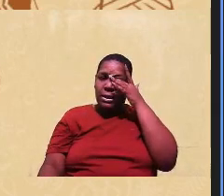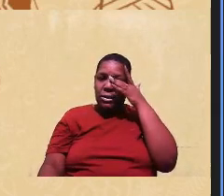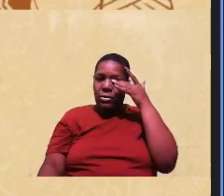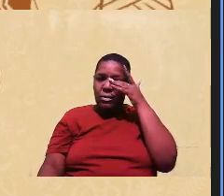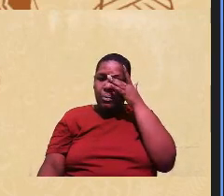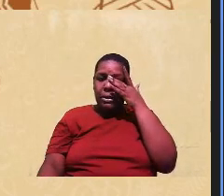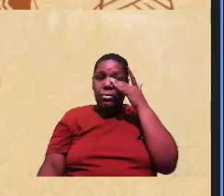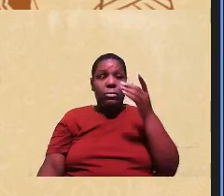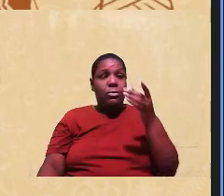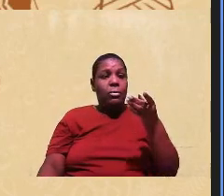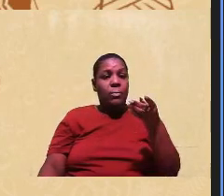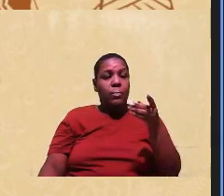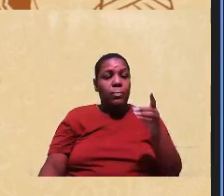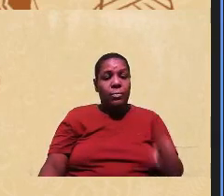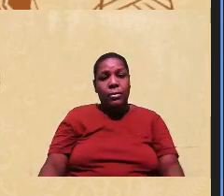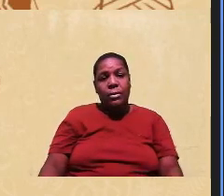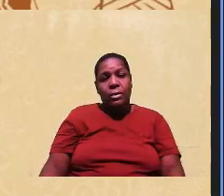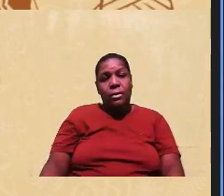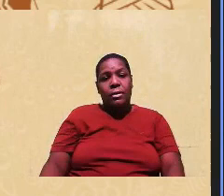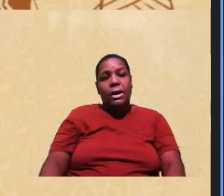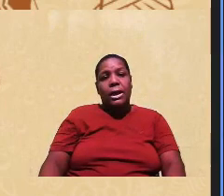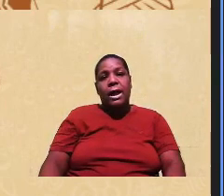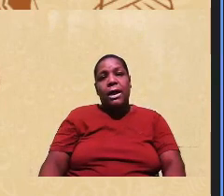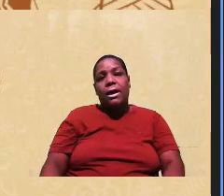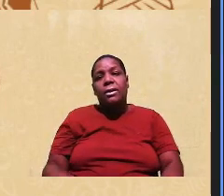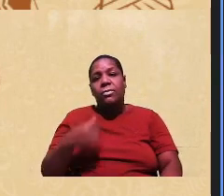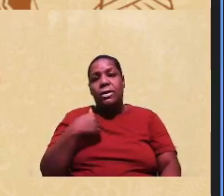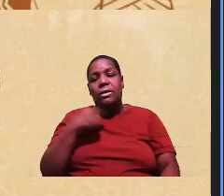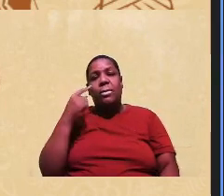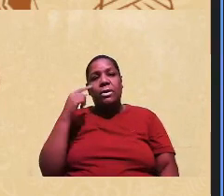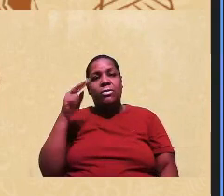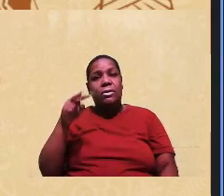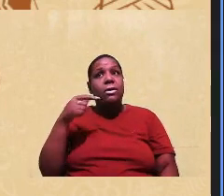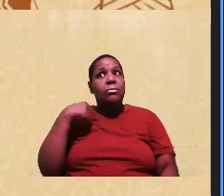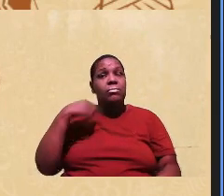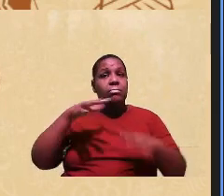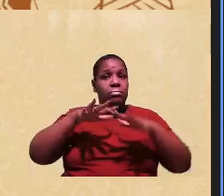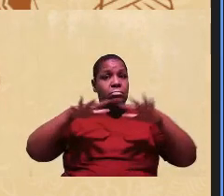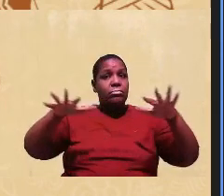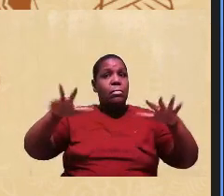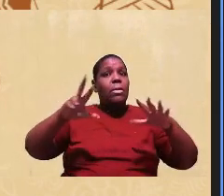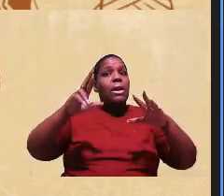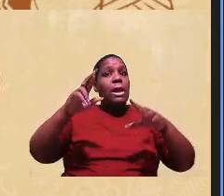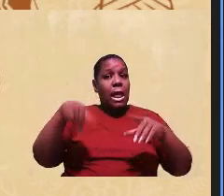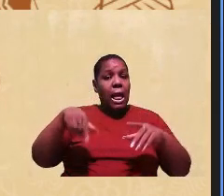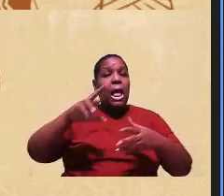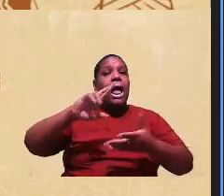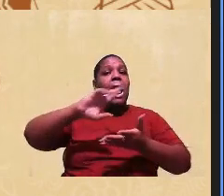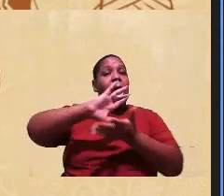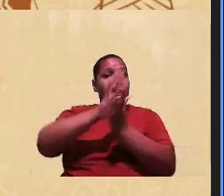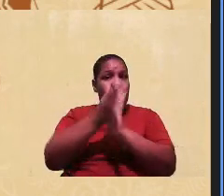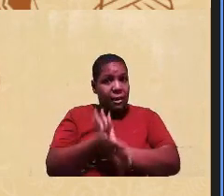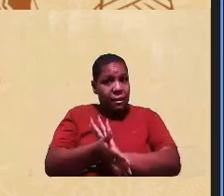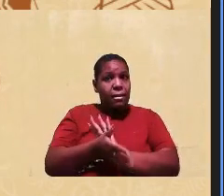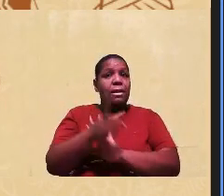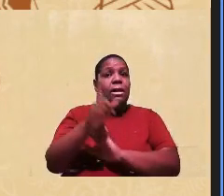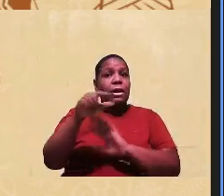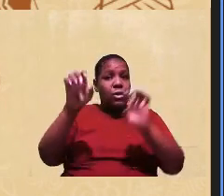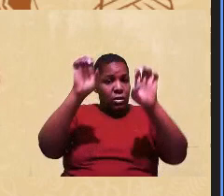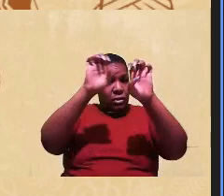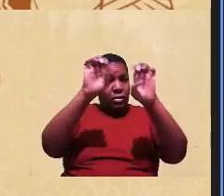Então, a gente está falando das dimensões mesmo do racismo, que ele é estrutural, que ele é estruturante na sociedade.